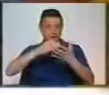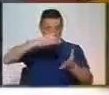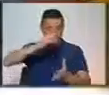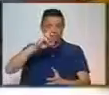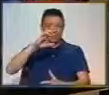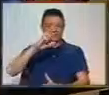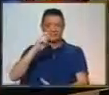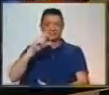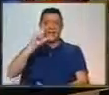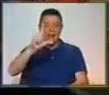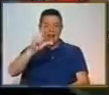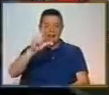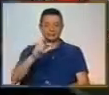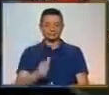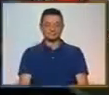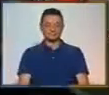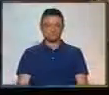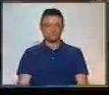Porcel.